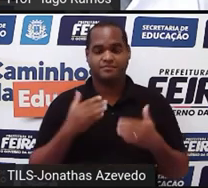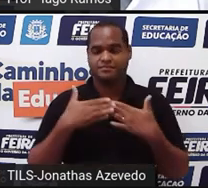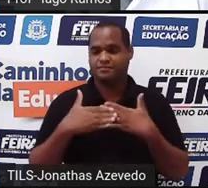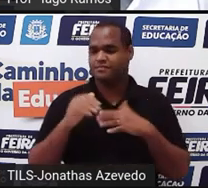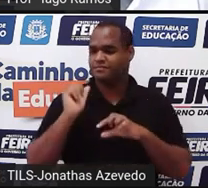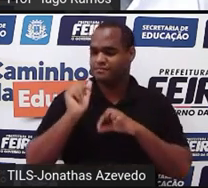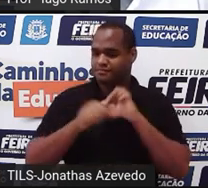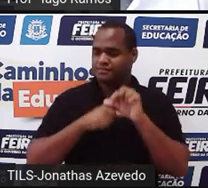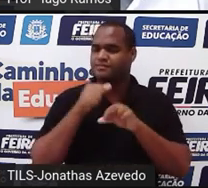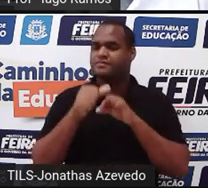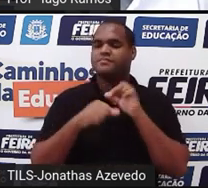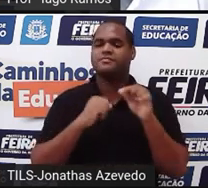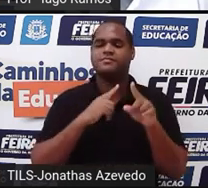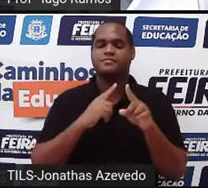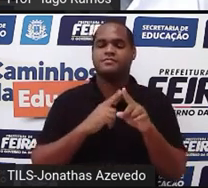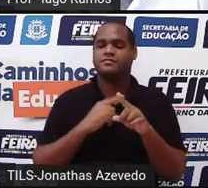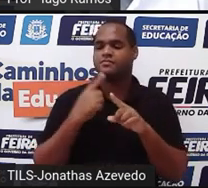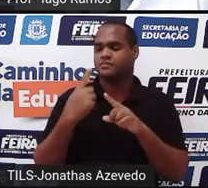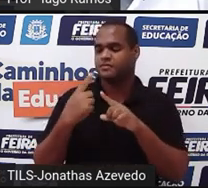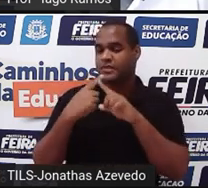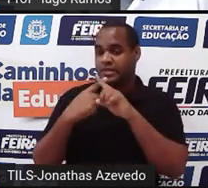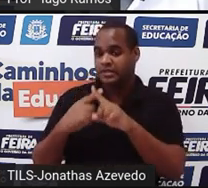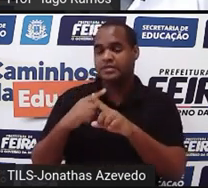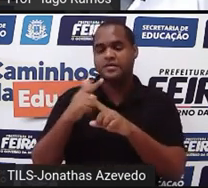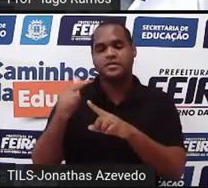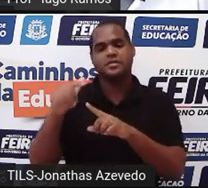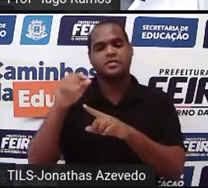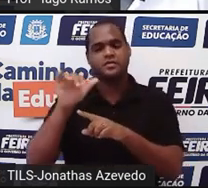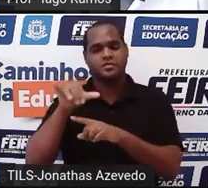depois, x menos y é a 0.